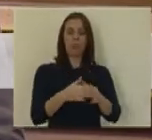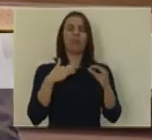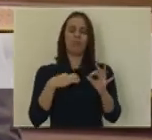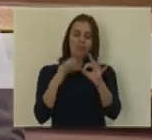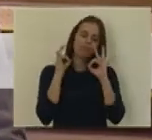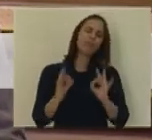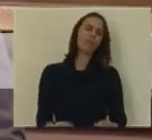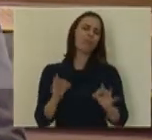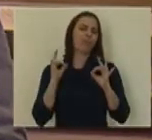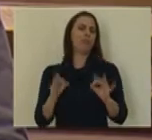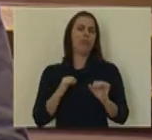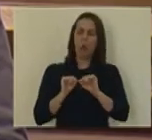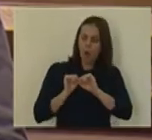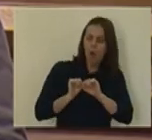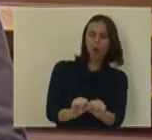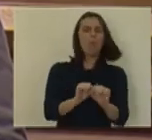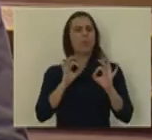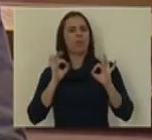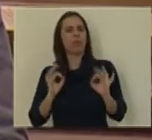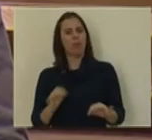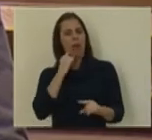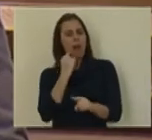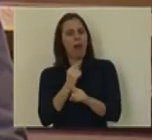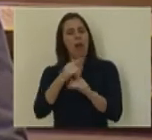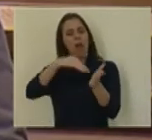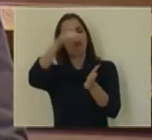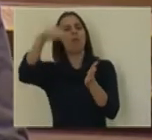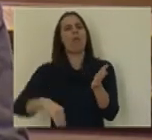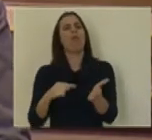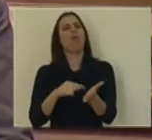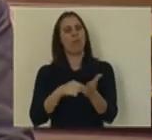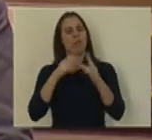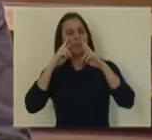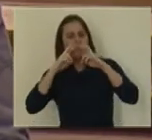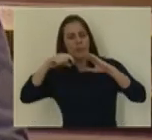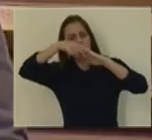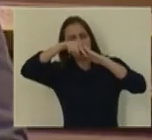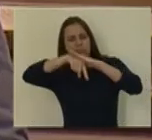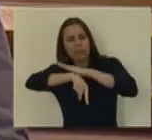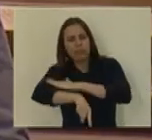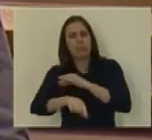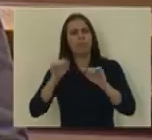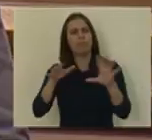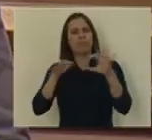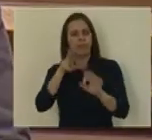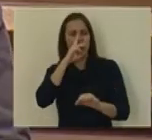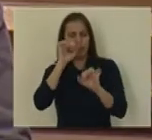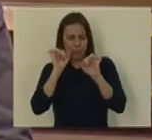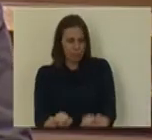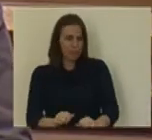a nossa total oposição a estes contratos para pesquisa e exploração de